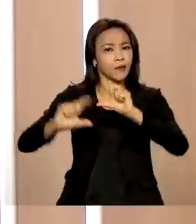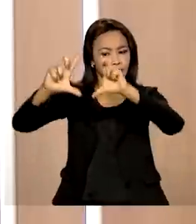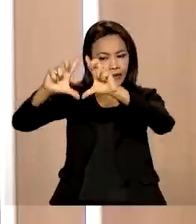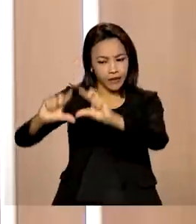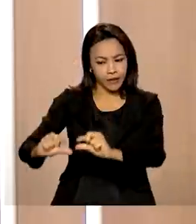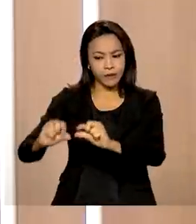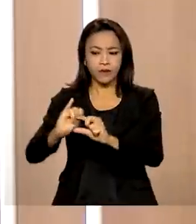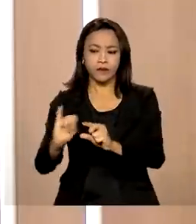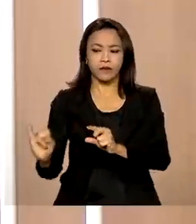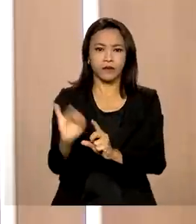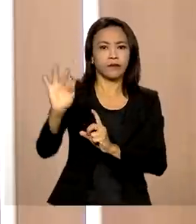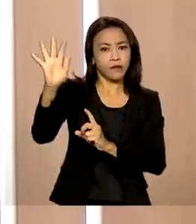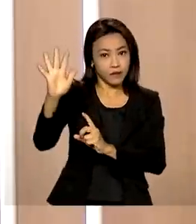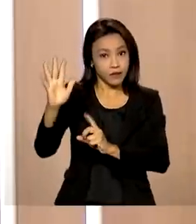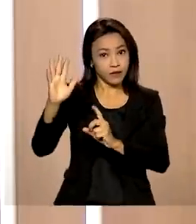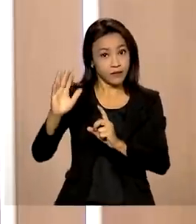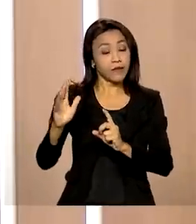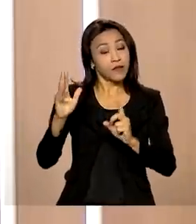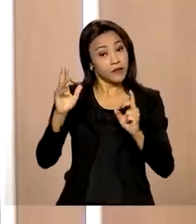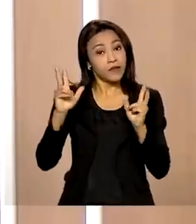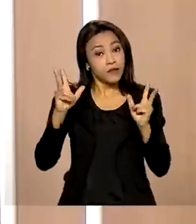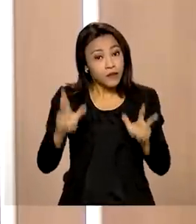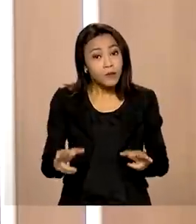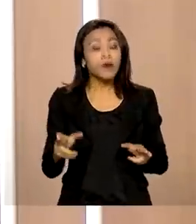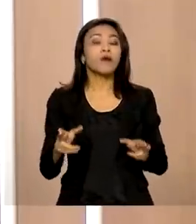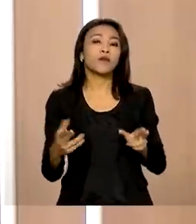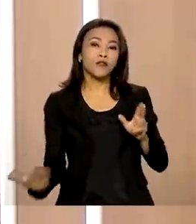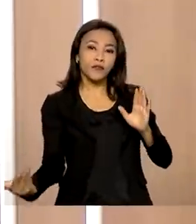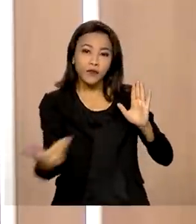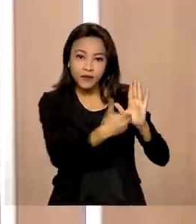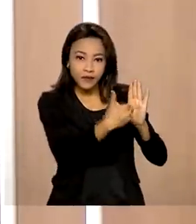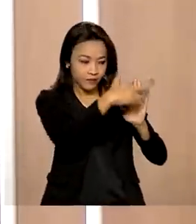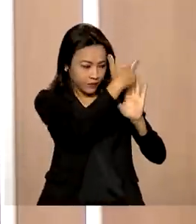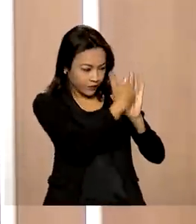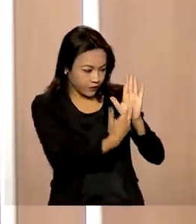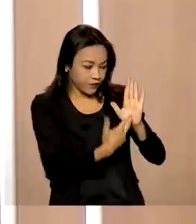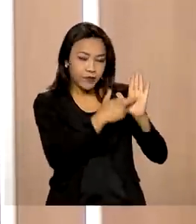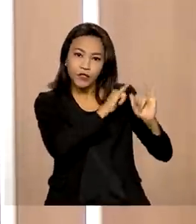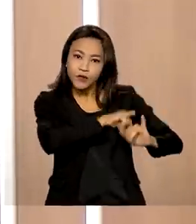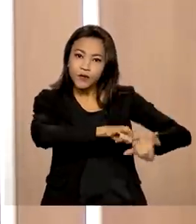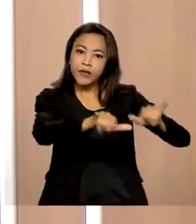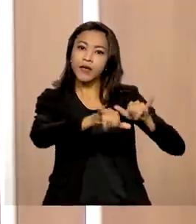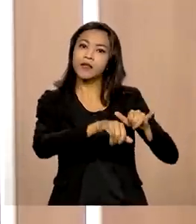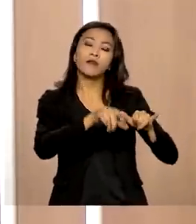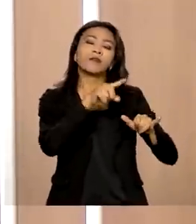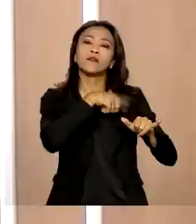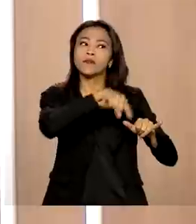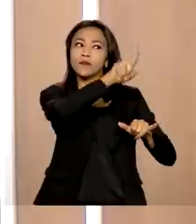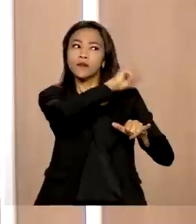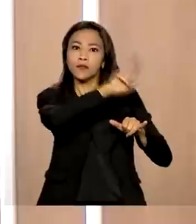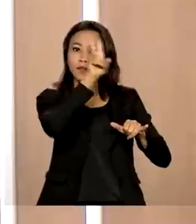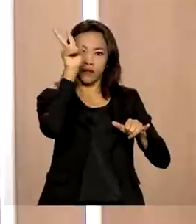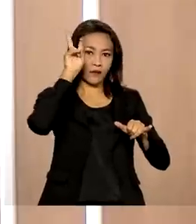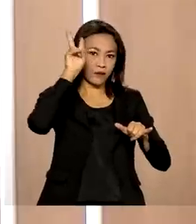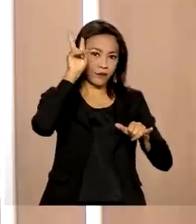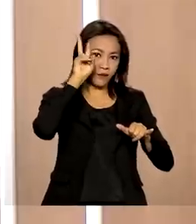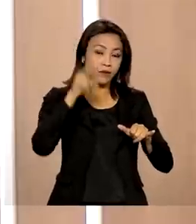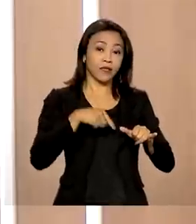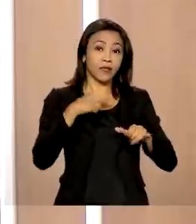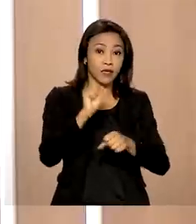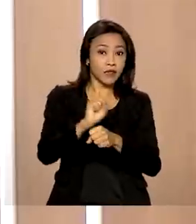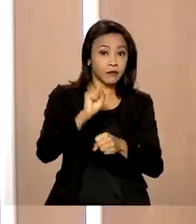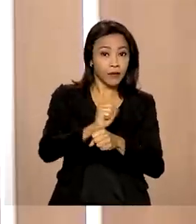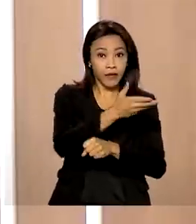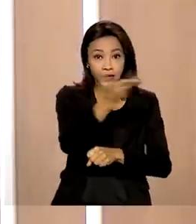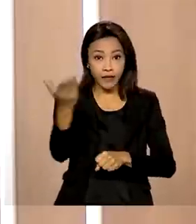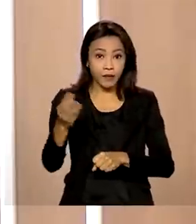inflação, tal como foi aferido pelo boletim Fox da última segunda-feira, onde os agentes econômicos aguardam para 2022